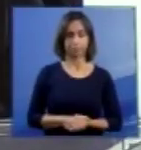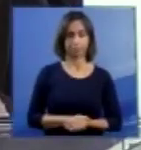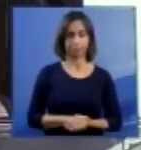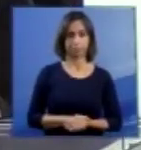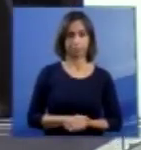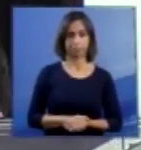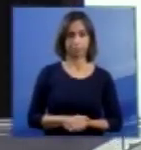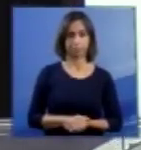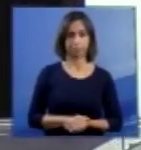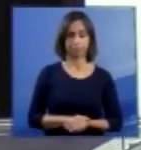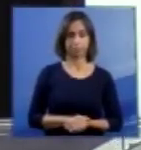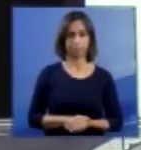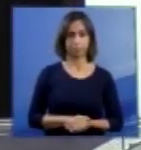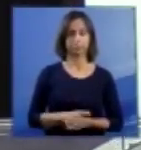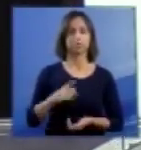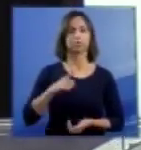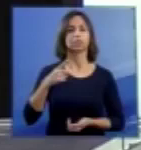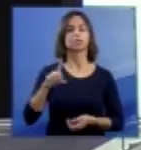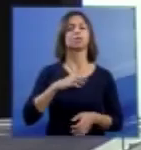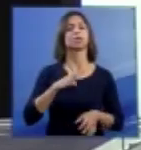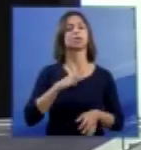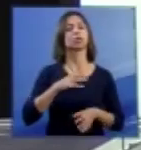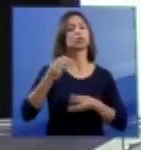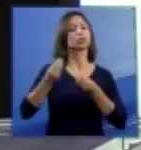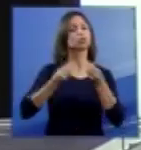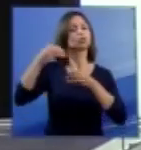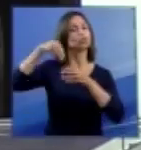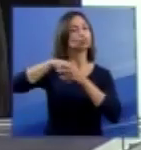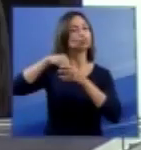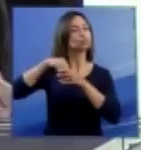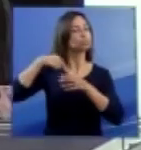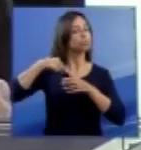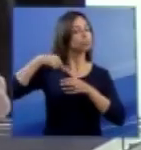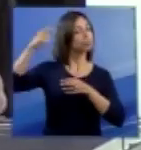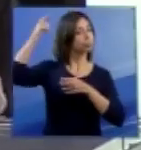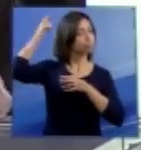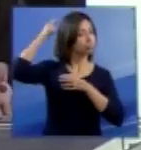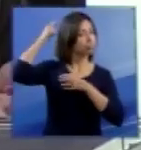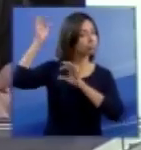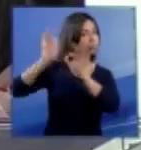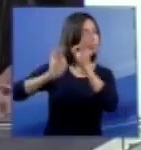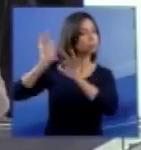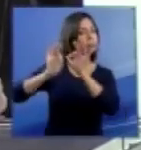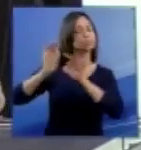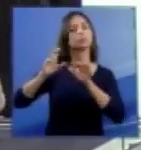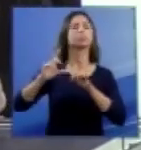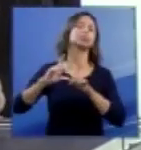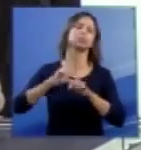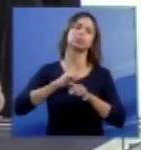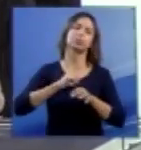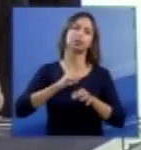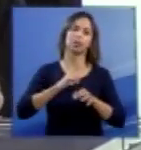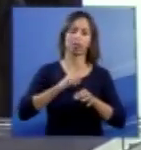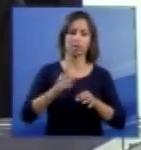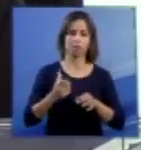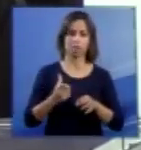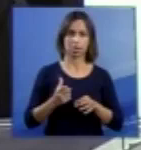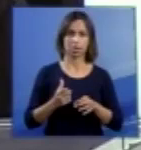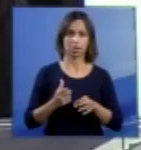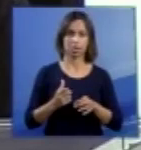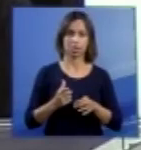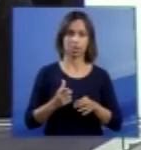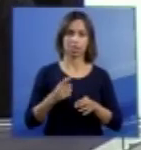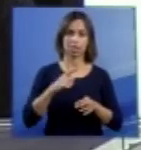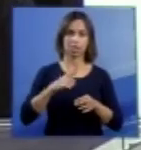tronco encefálico, na sua constituição e nas suas funções, ele é formado, esse tronco encefálico alto, ele é